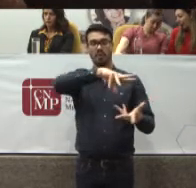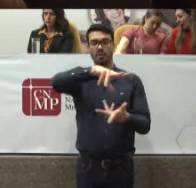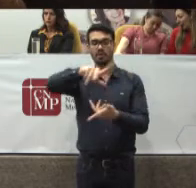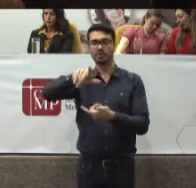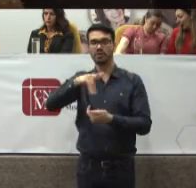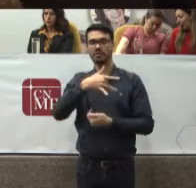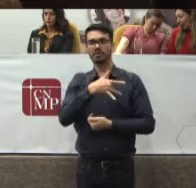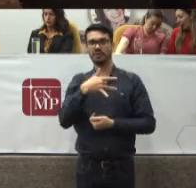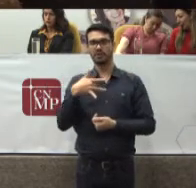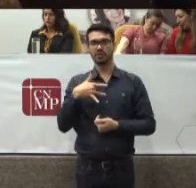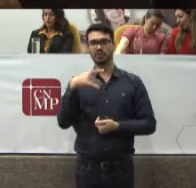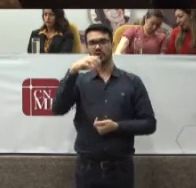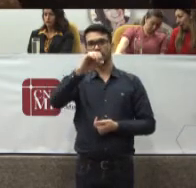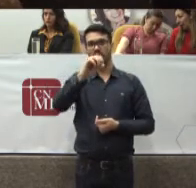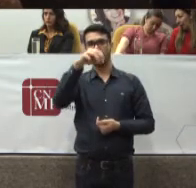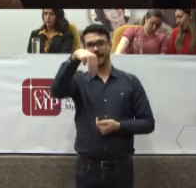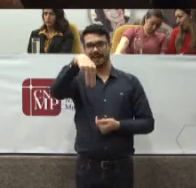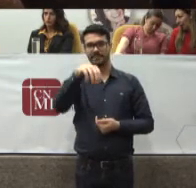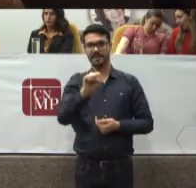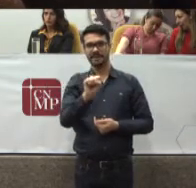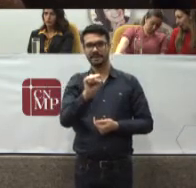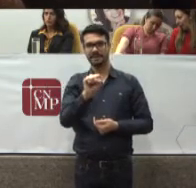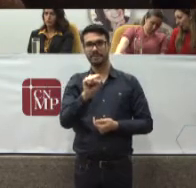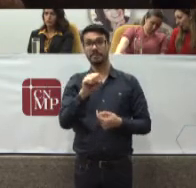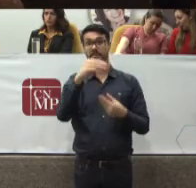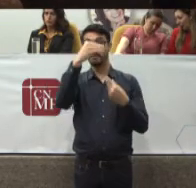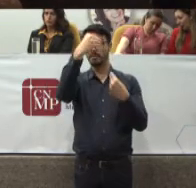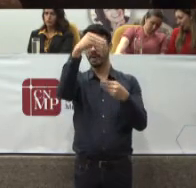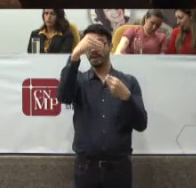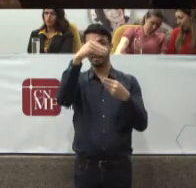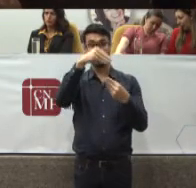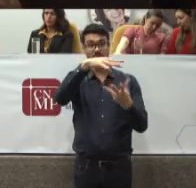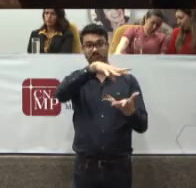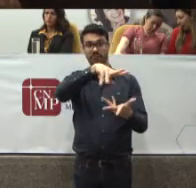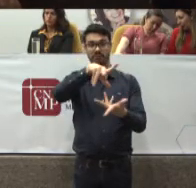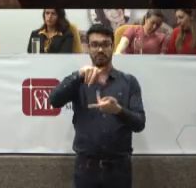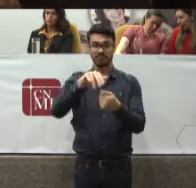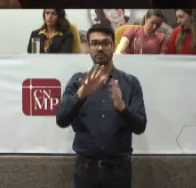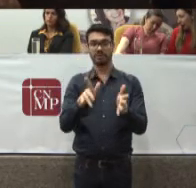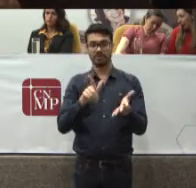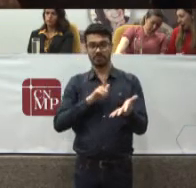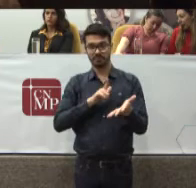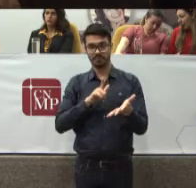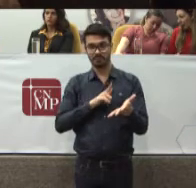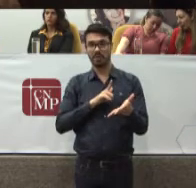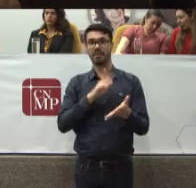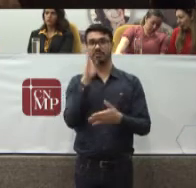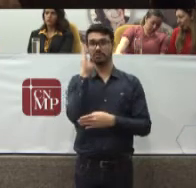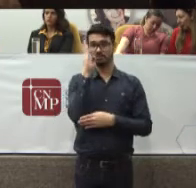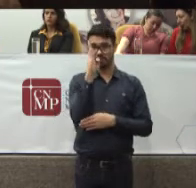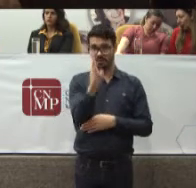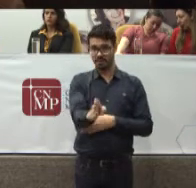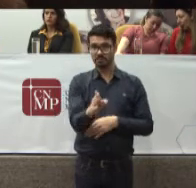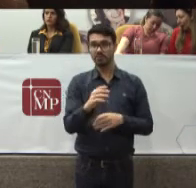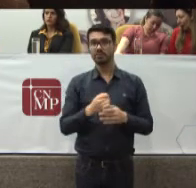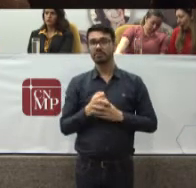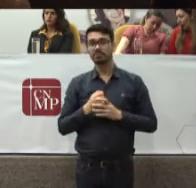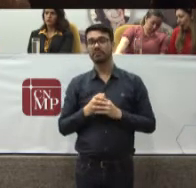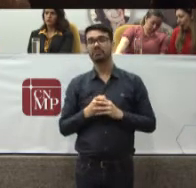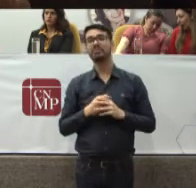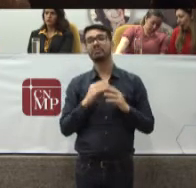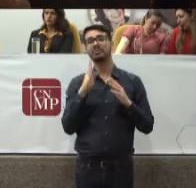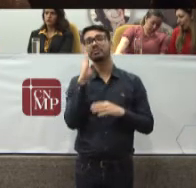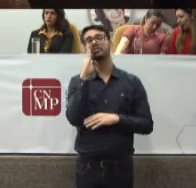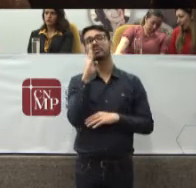No plano Internacional Nós já Temos Um direcionamento Que vai Para